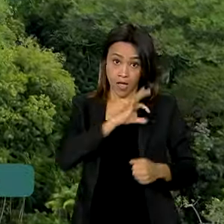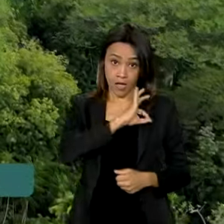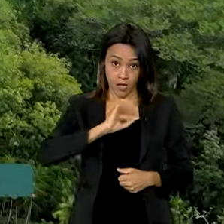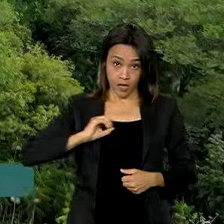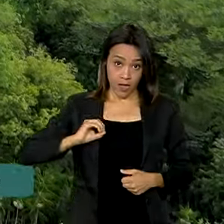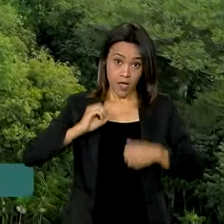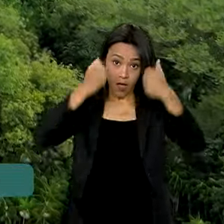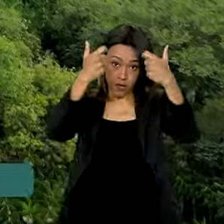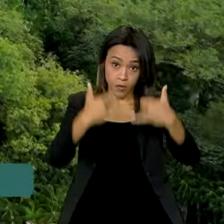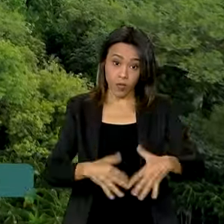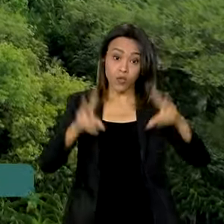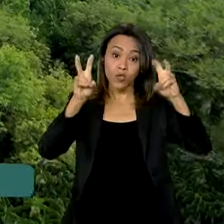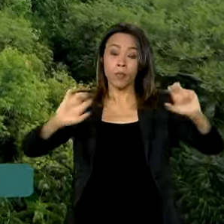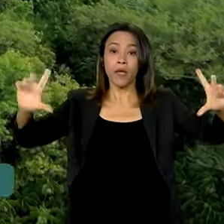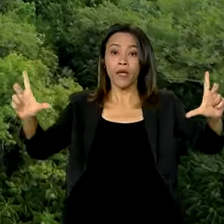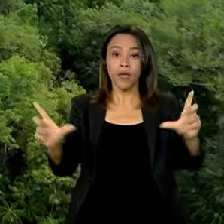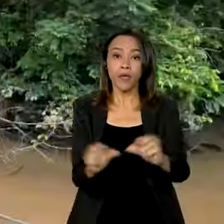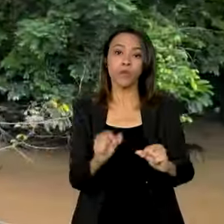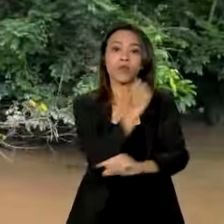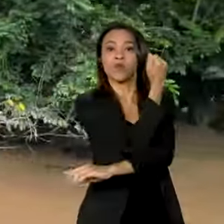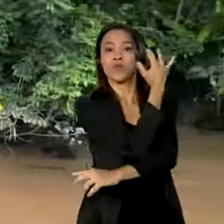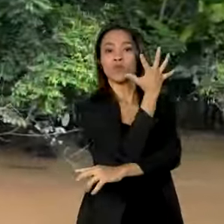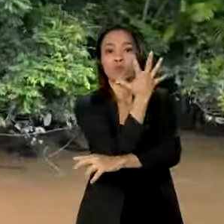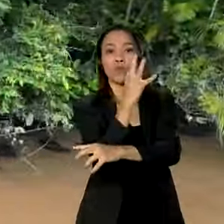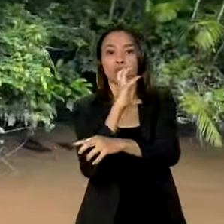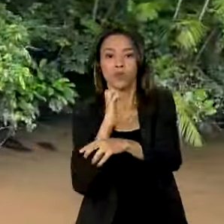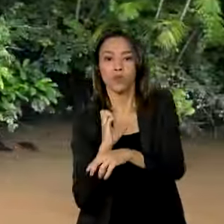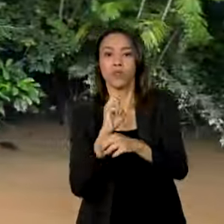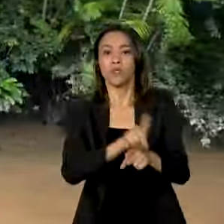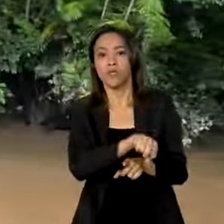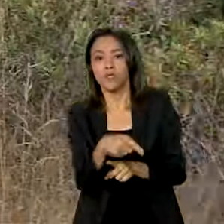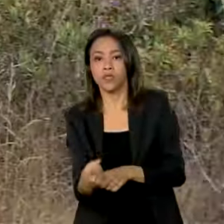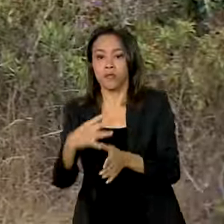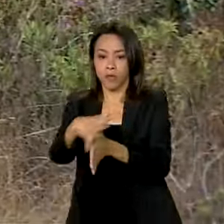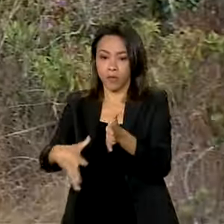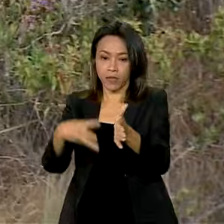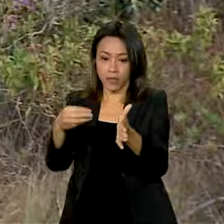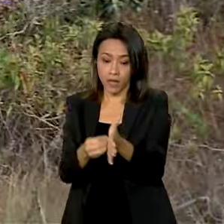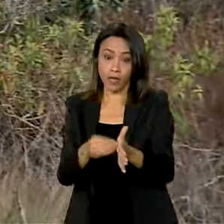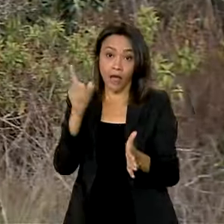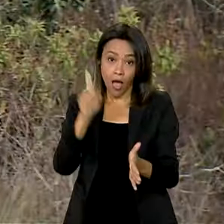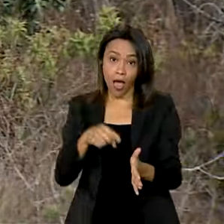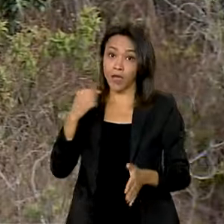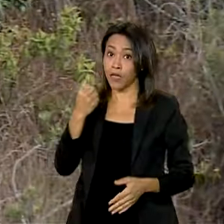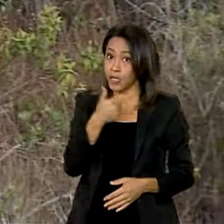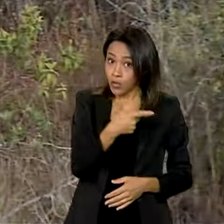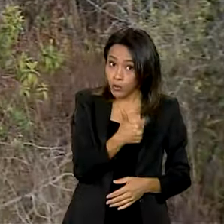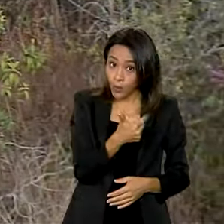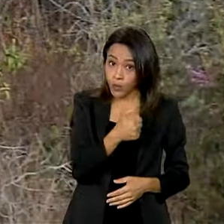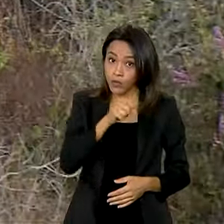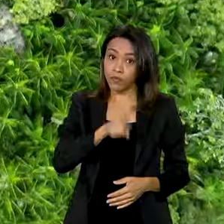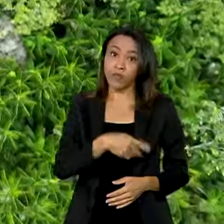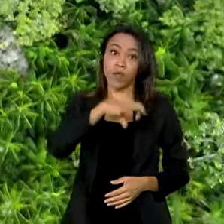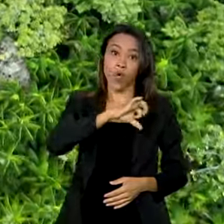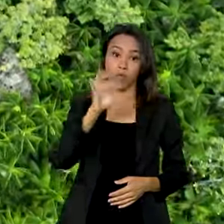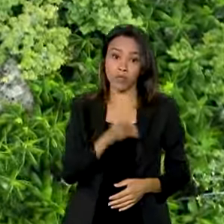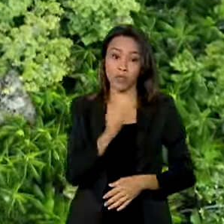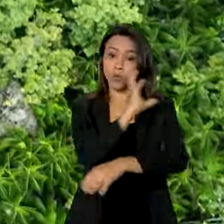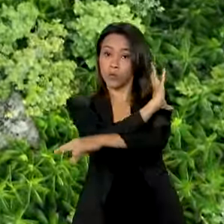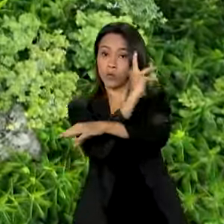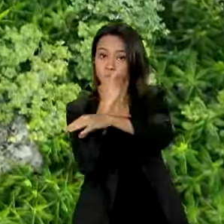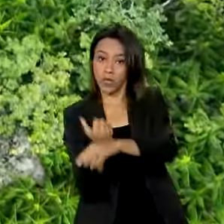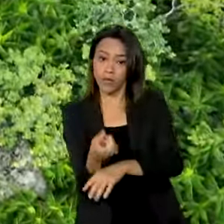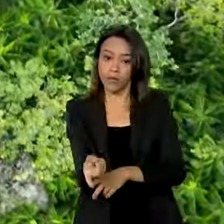desmatamento no Cerrado e na Amazônia. Segundo os dados, a redução é de 12,9% no Cerrado e de